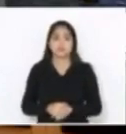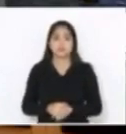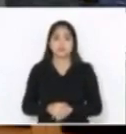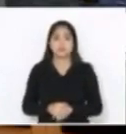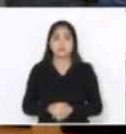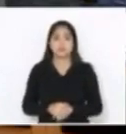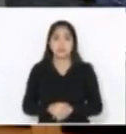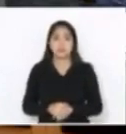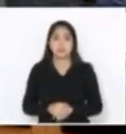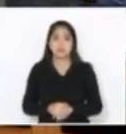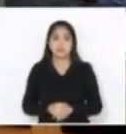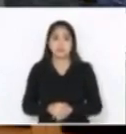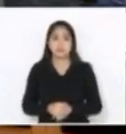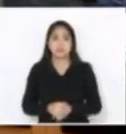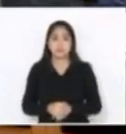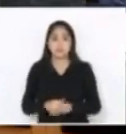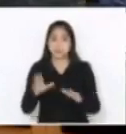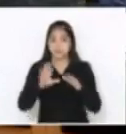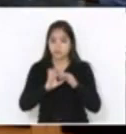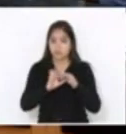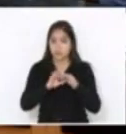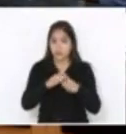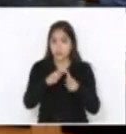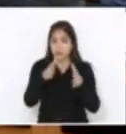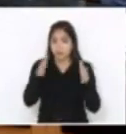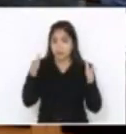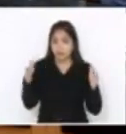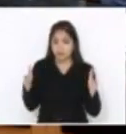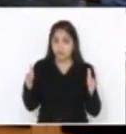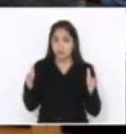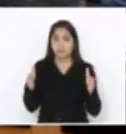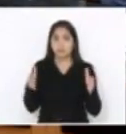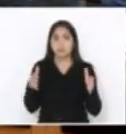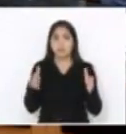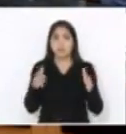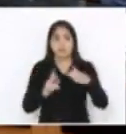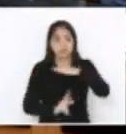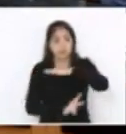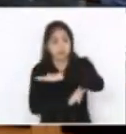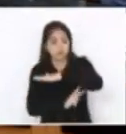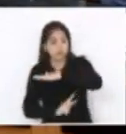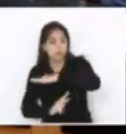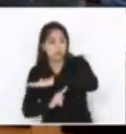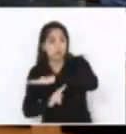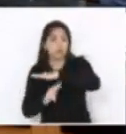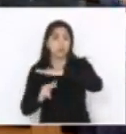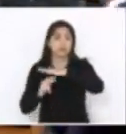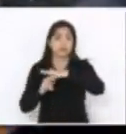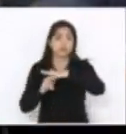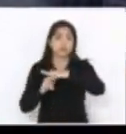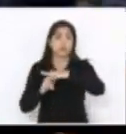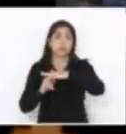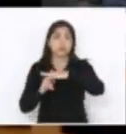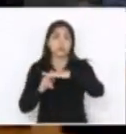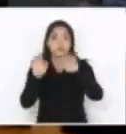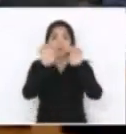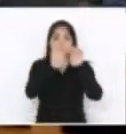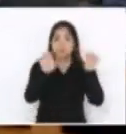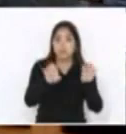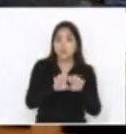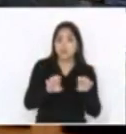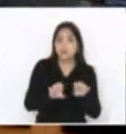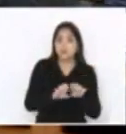Mas o projeto é amplo. Destino dinheiro para a Ponta de Tiro Luz, destino dinheiro para a infraestrutura da grande